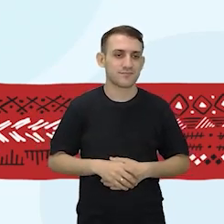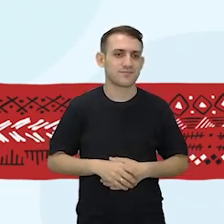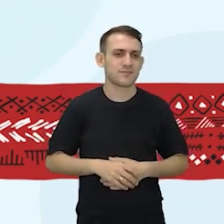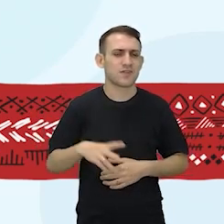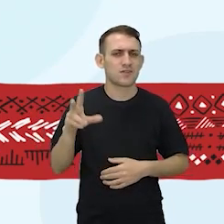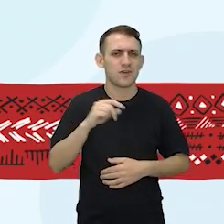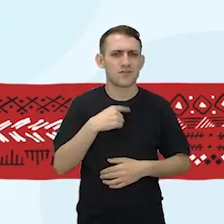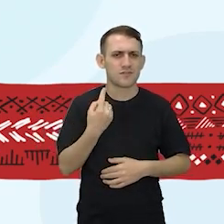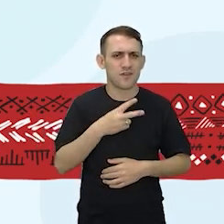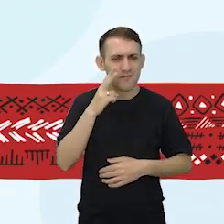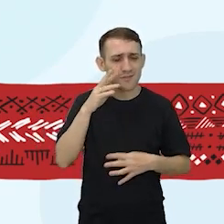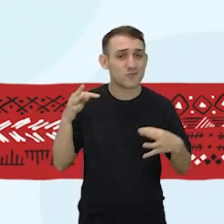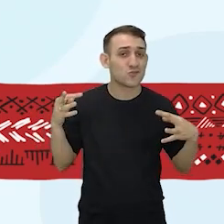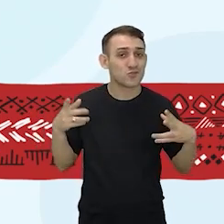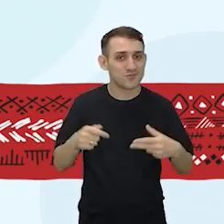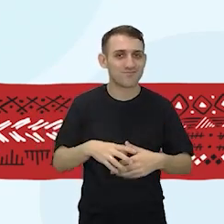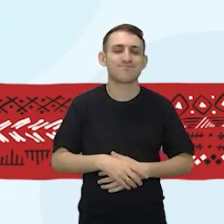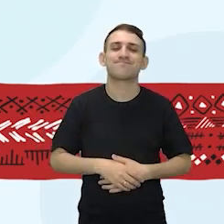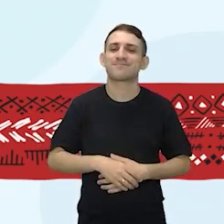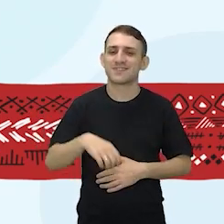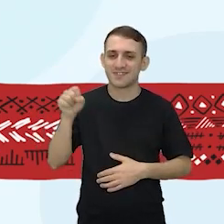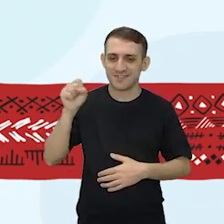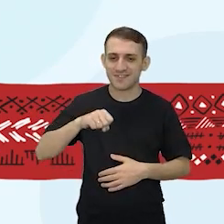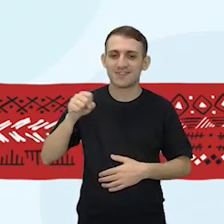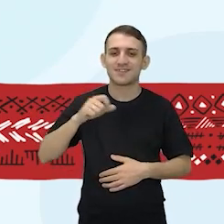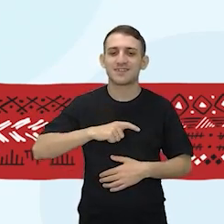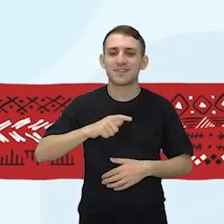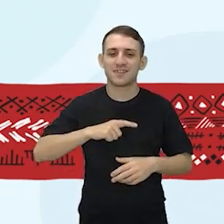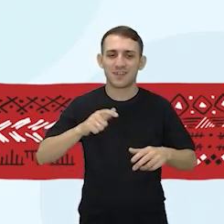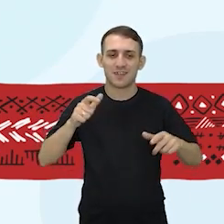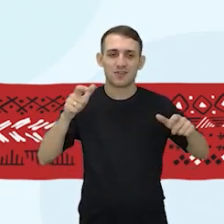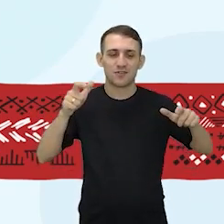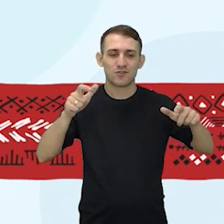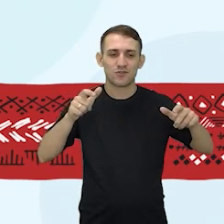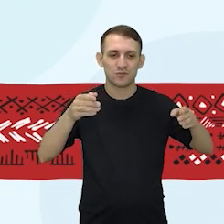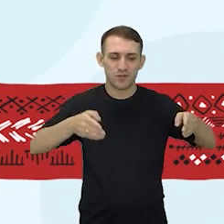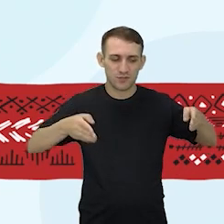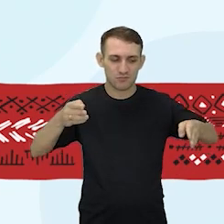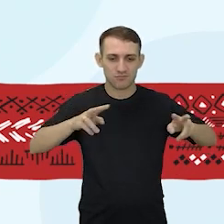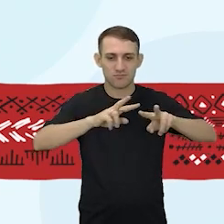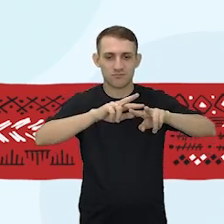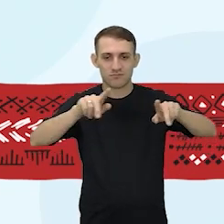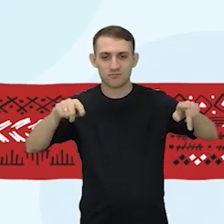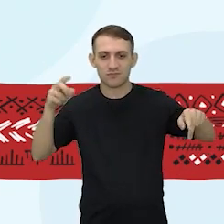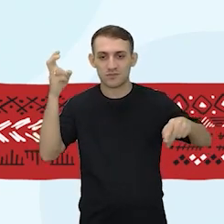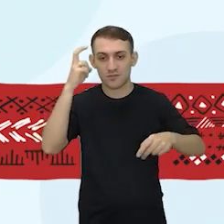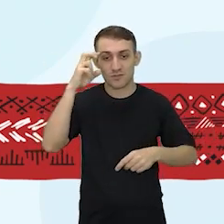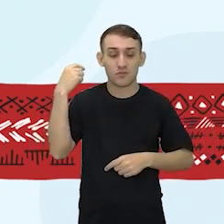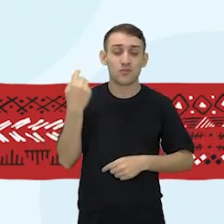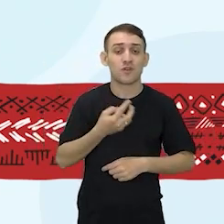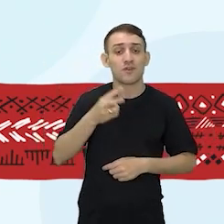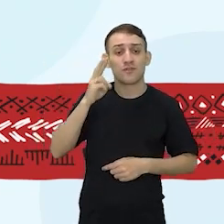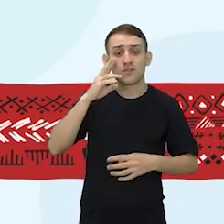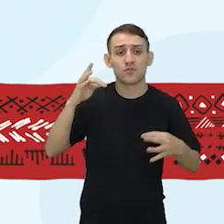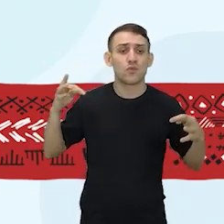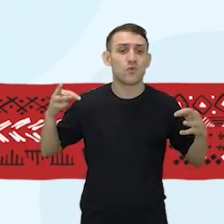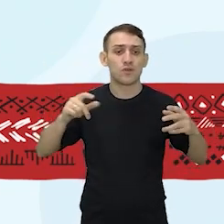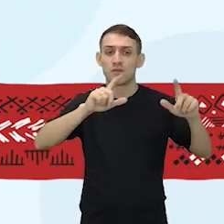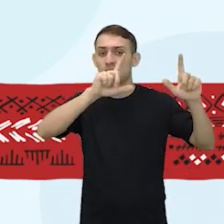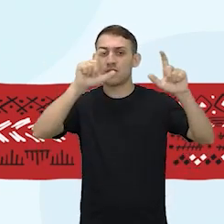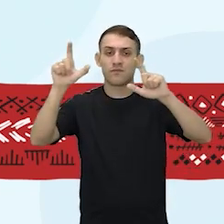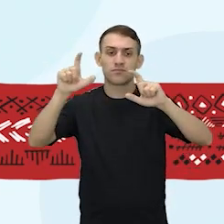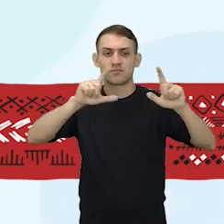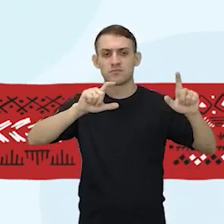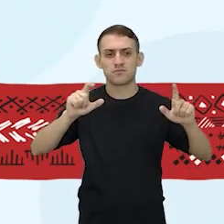nós vimos tudo isso? Vimos. Na parte de diversidade cultural africana, nós vimos todas essas imagens.